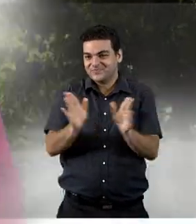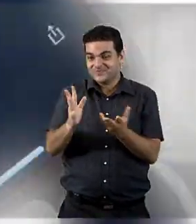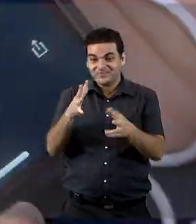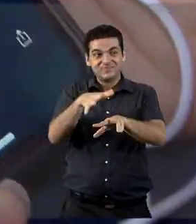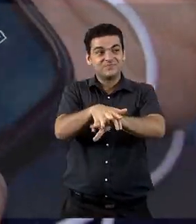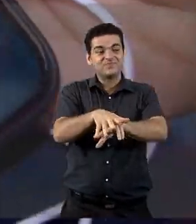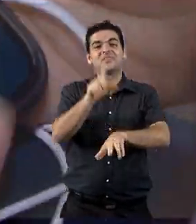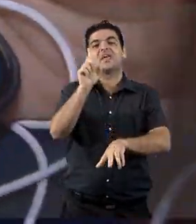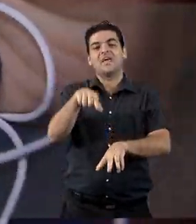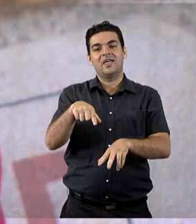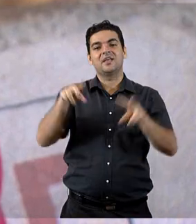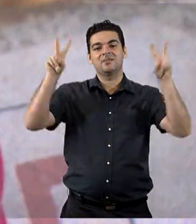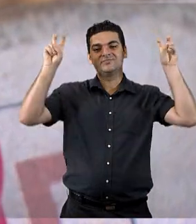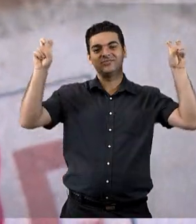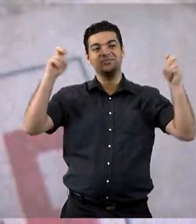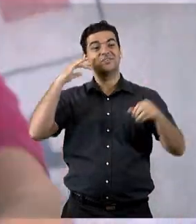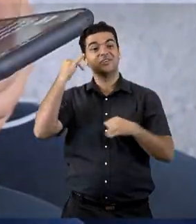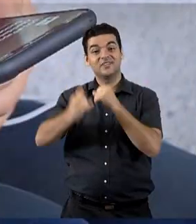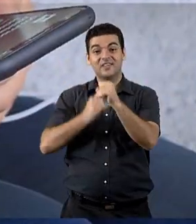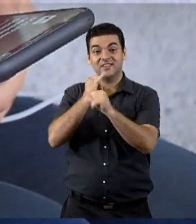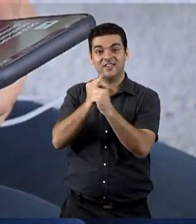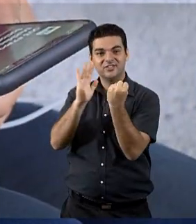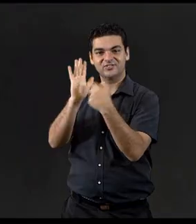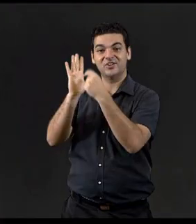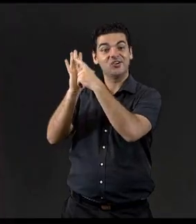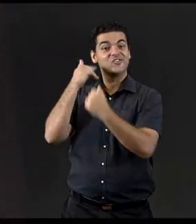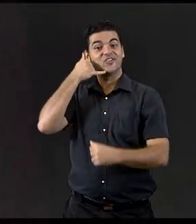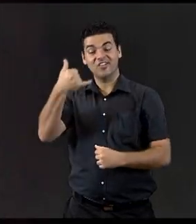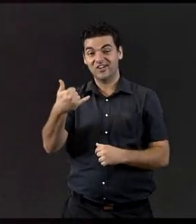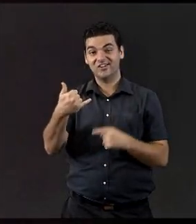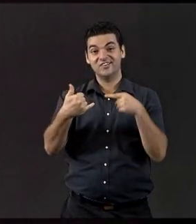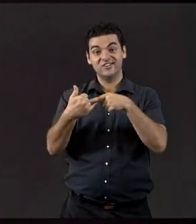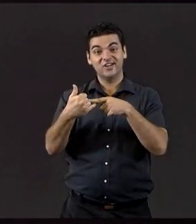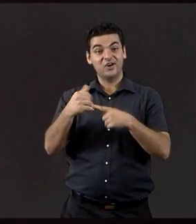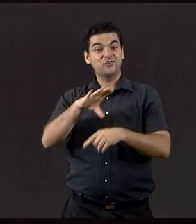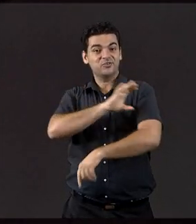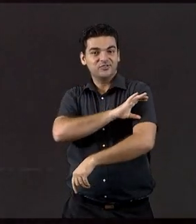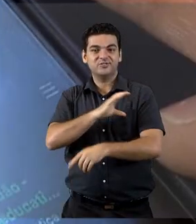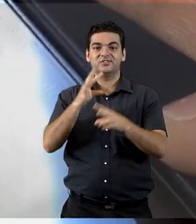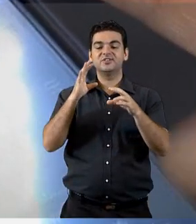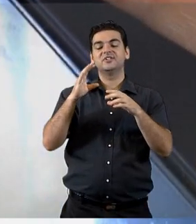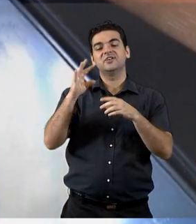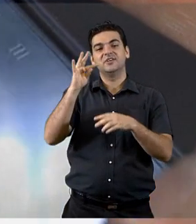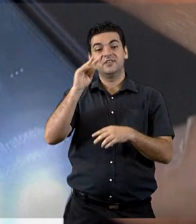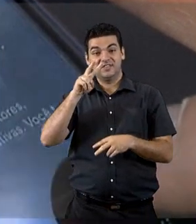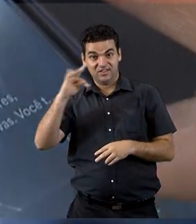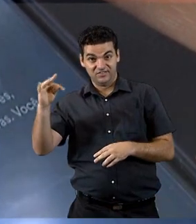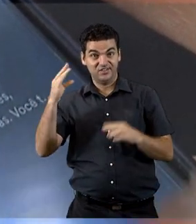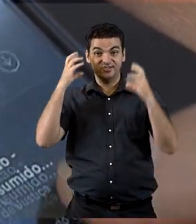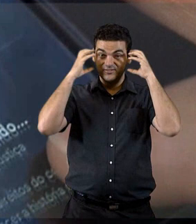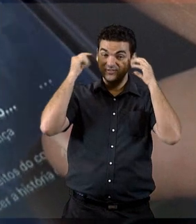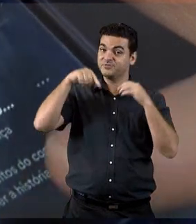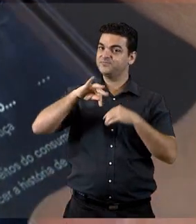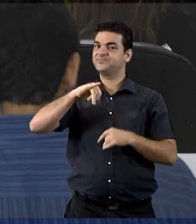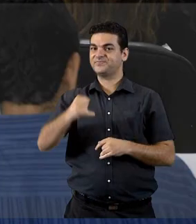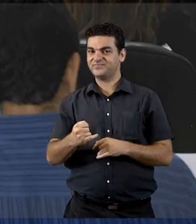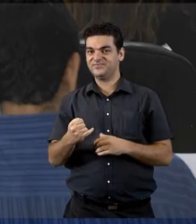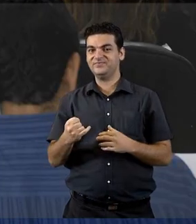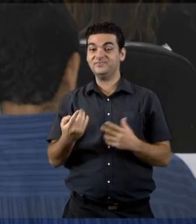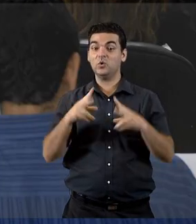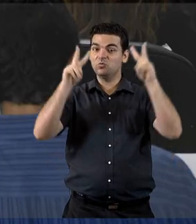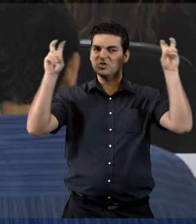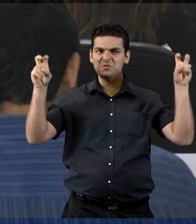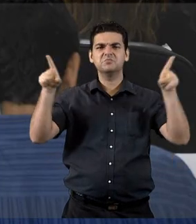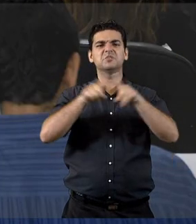assunto do podcast Entender Direito, produzido pela Coordenadoria de Rádio e TV do STJ. O tema também foi